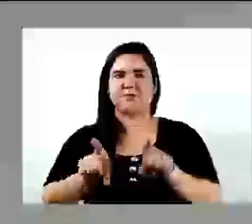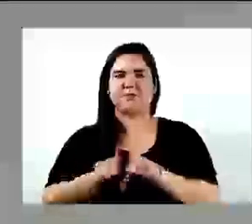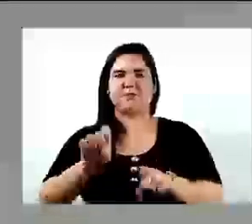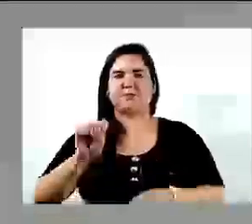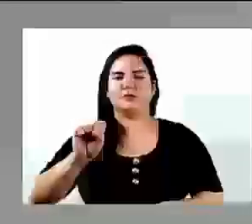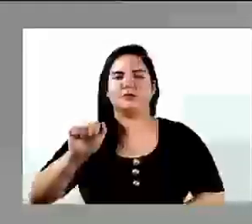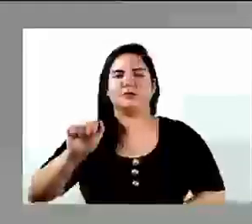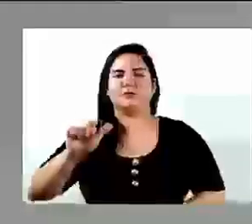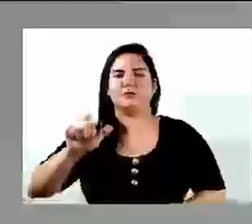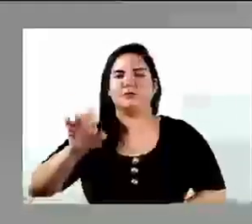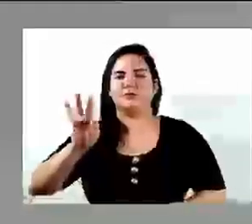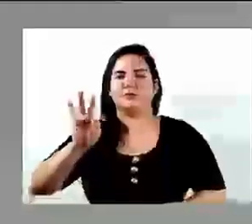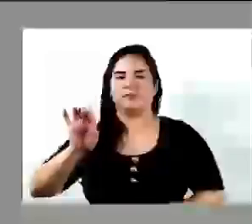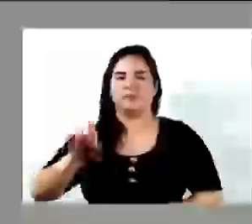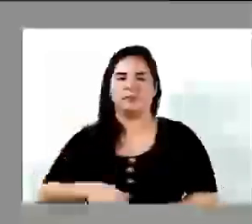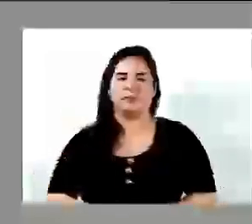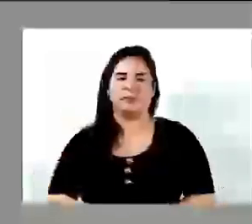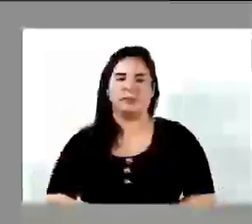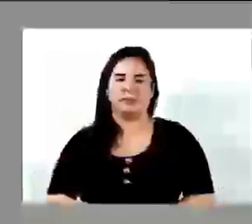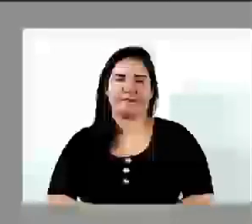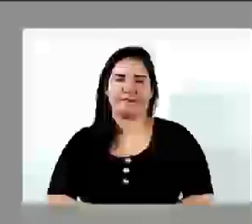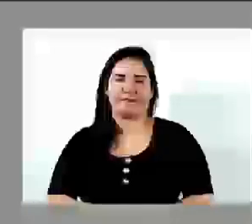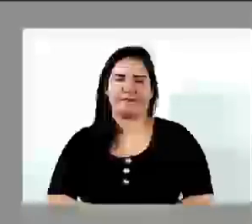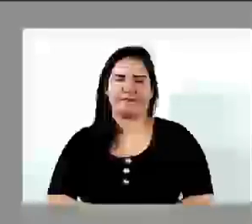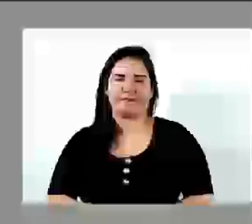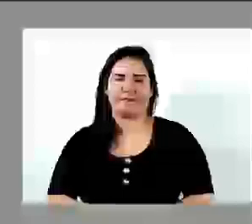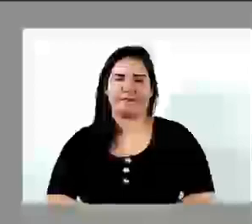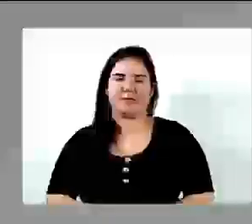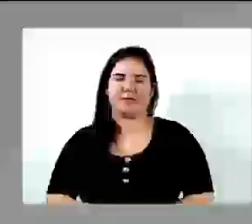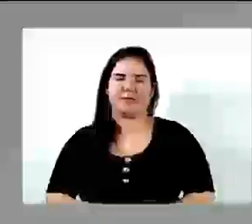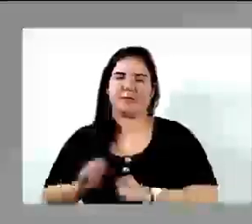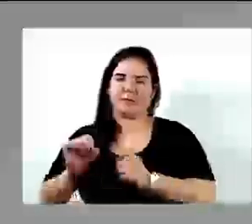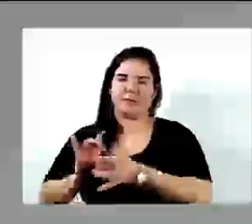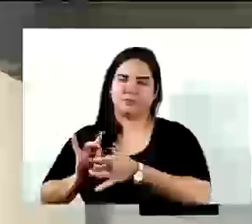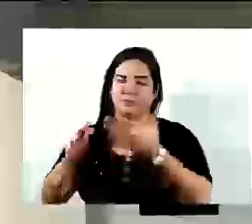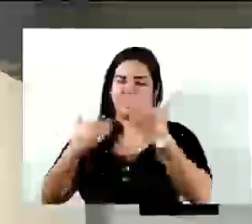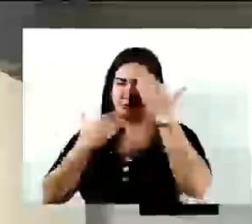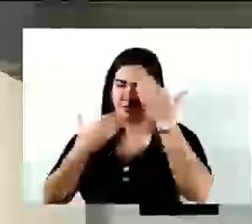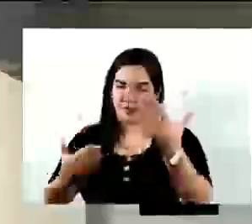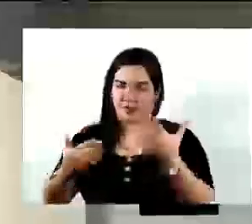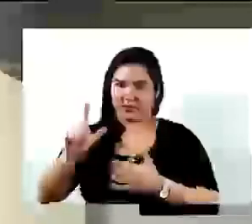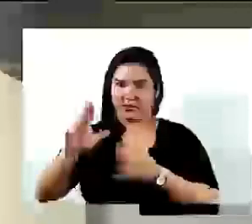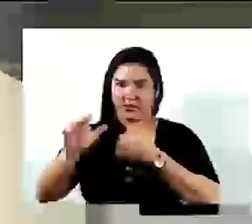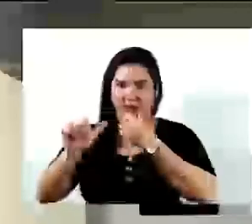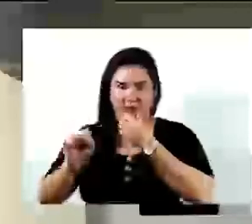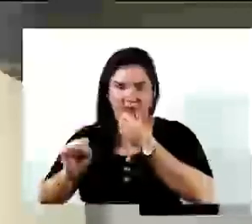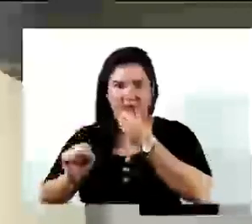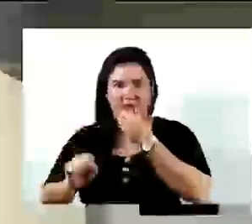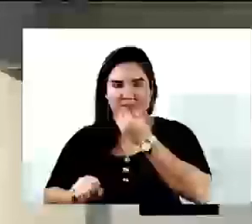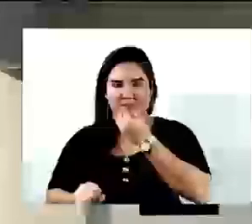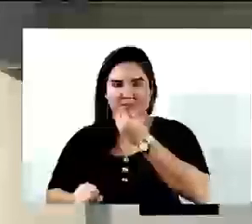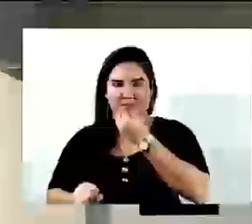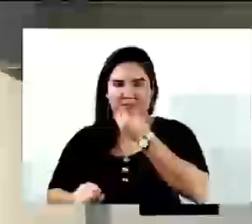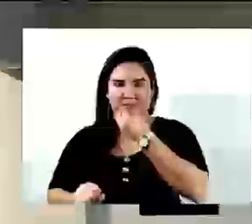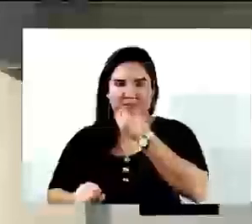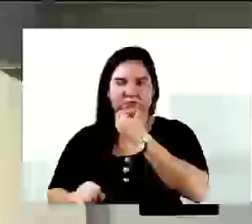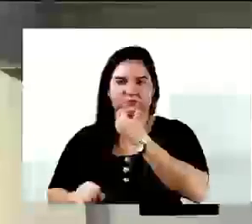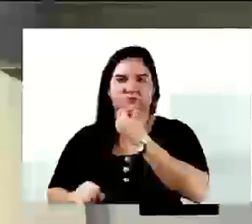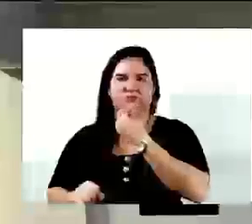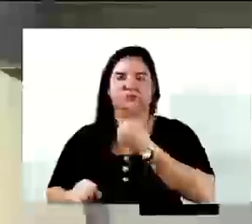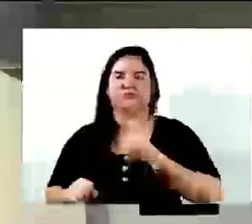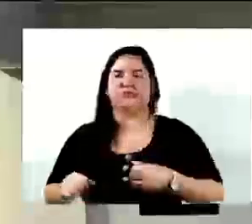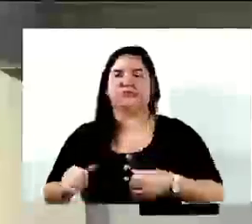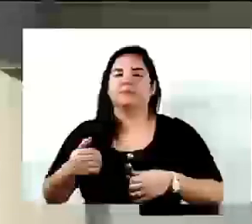fora do... Oi, o vereador Douglas. Obrigado, o vereador Lucas. Não posso deixar aqui de